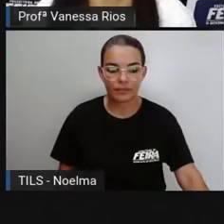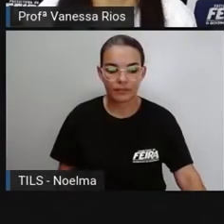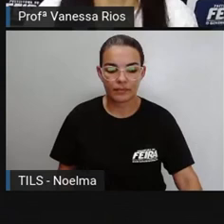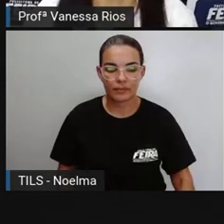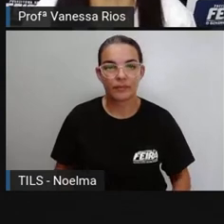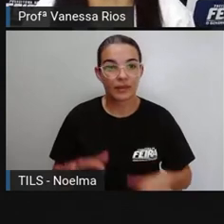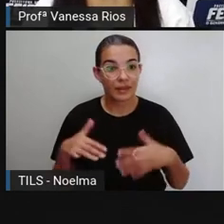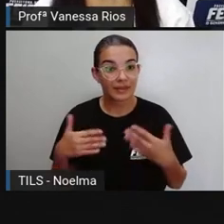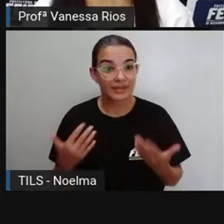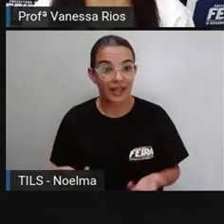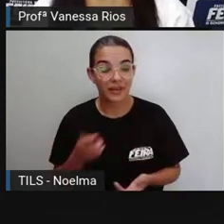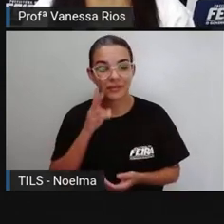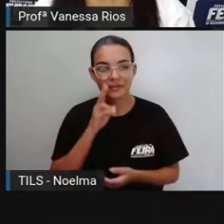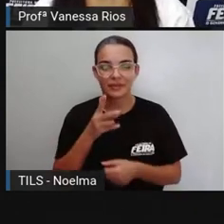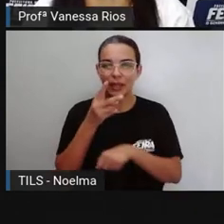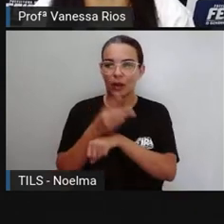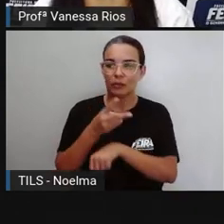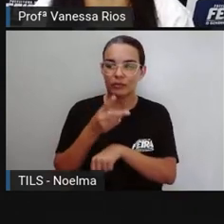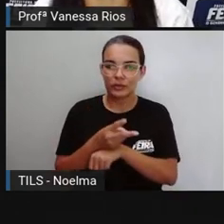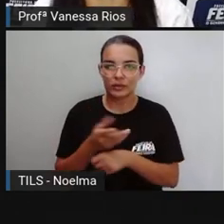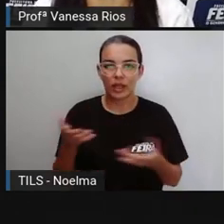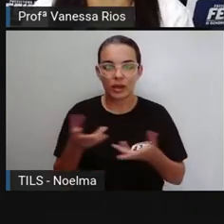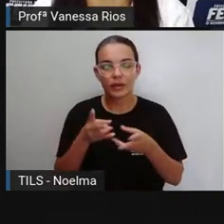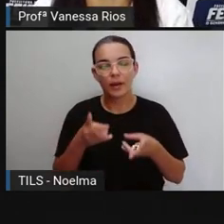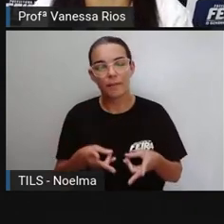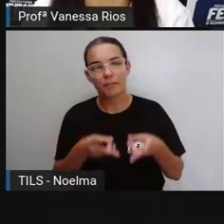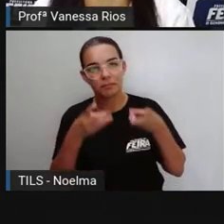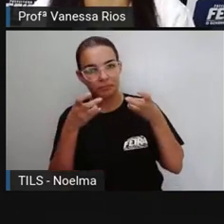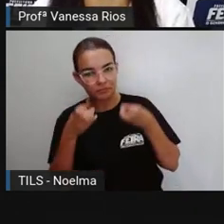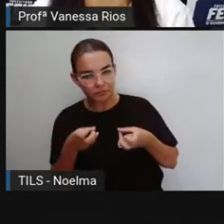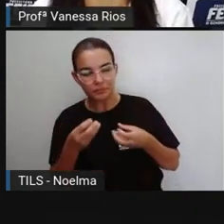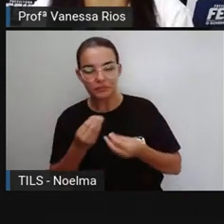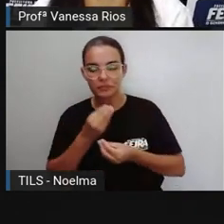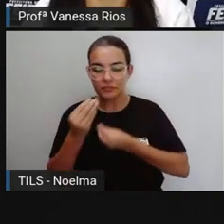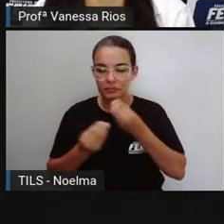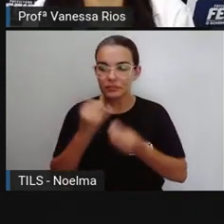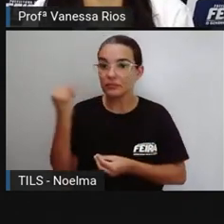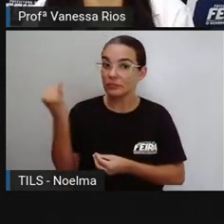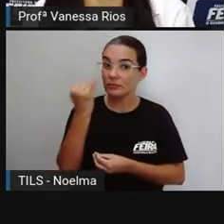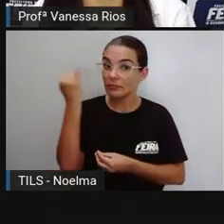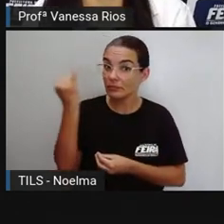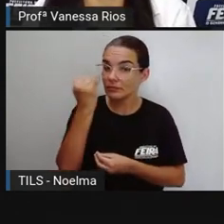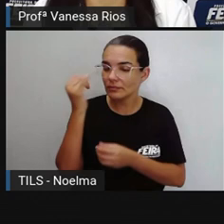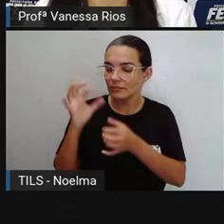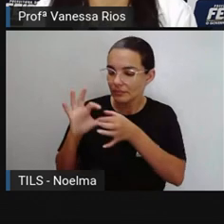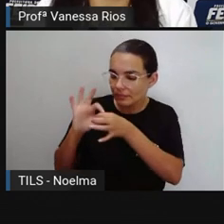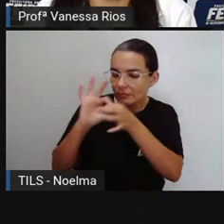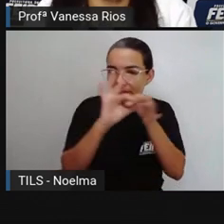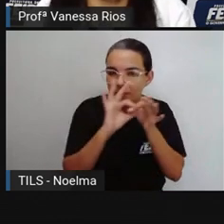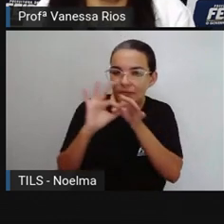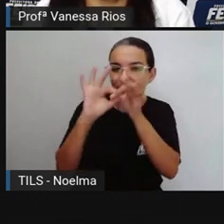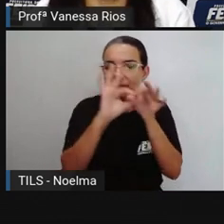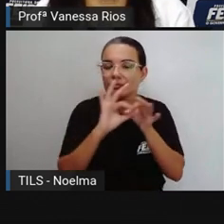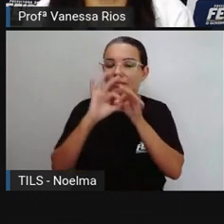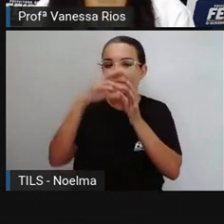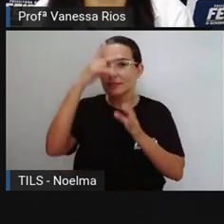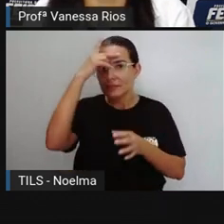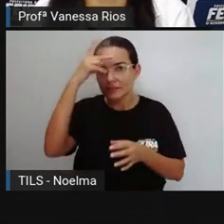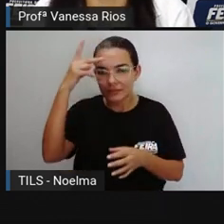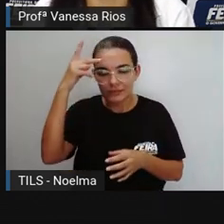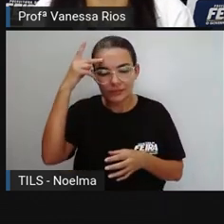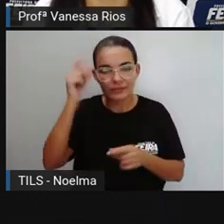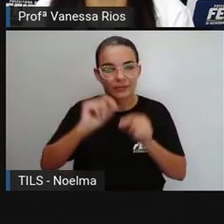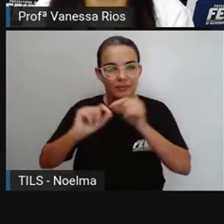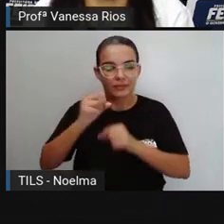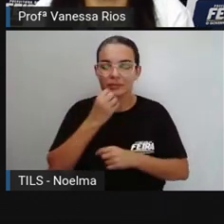Pronto, então através do vídeo a gente observa a importância da união das pessoas entre si em